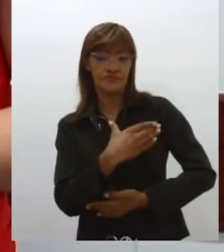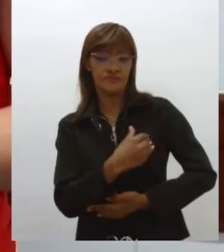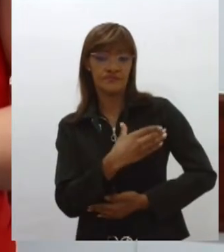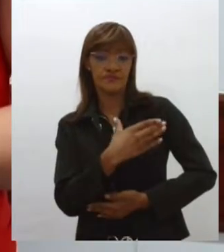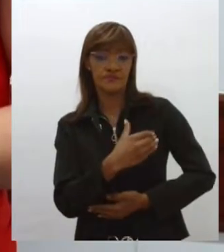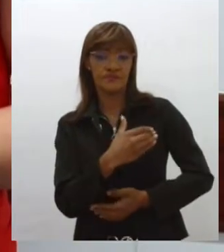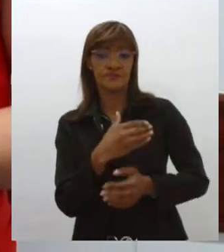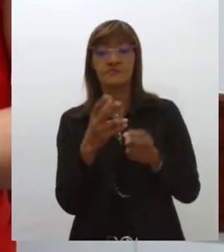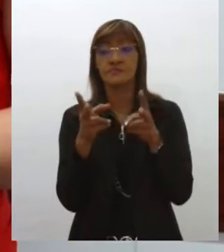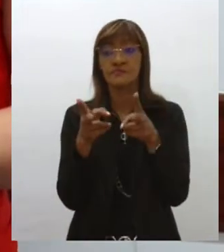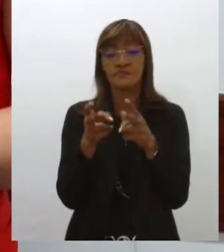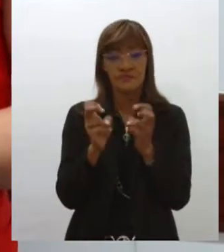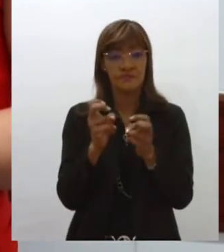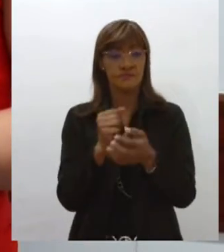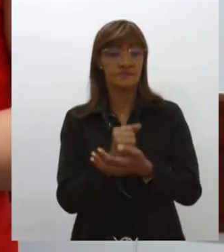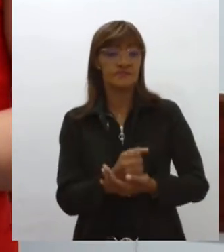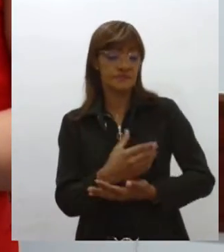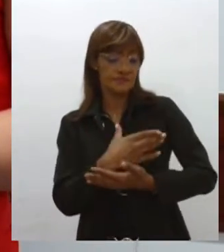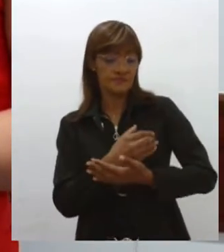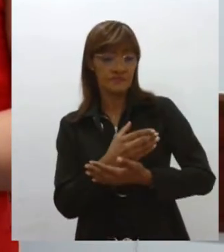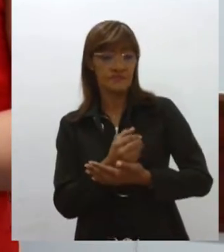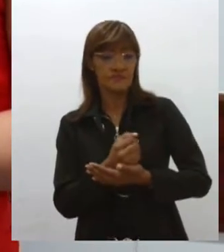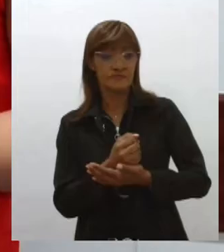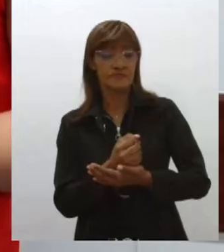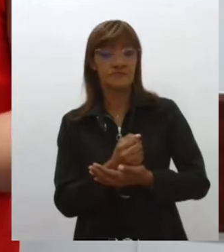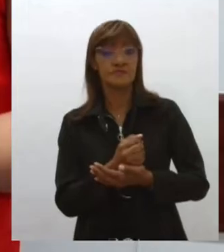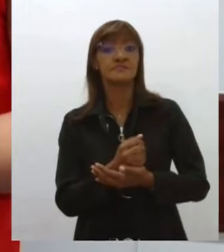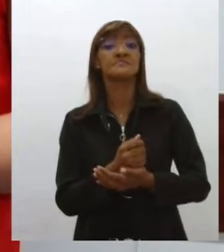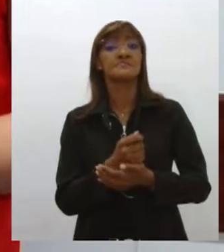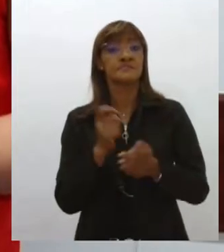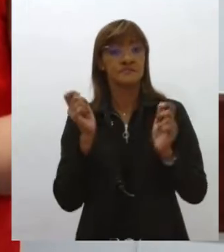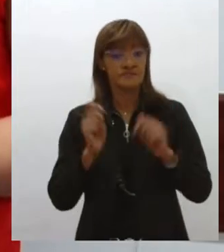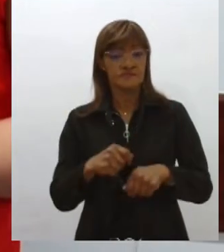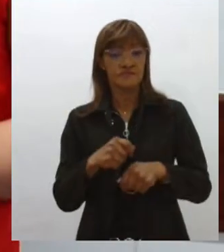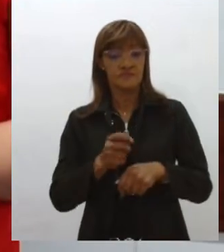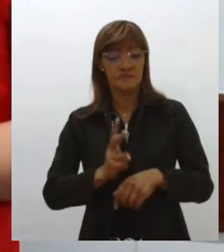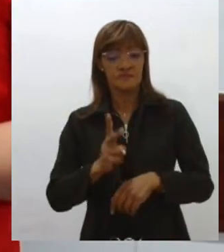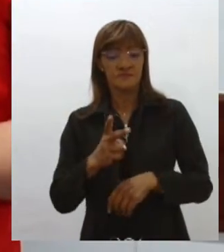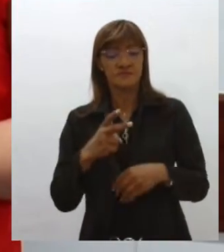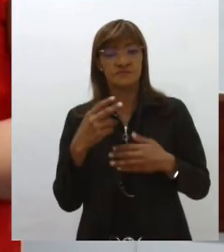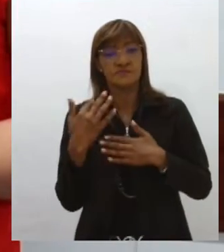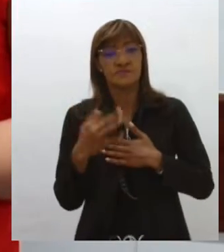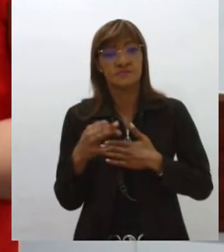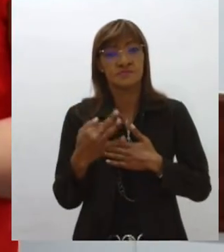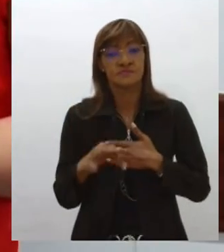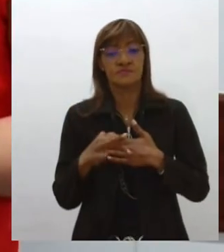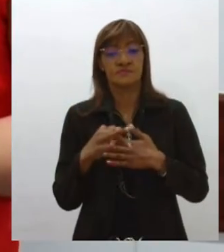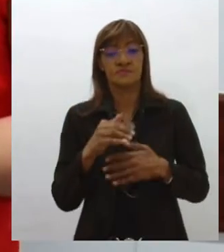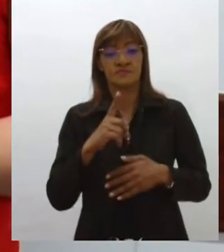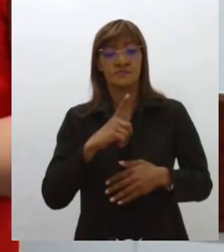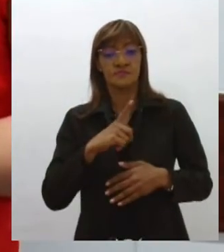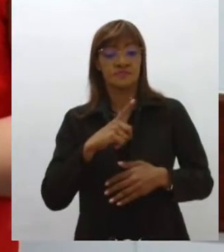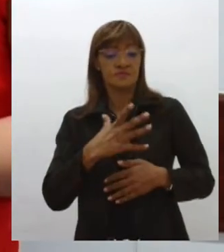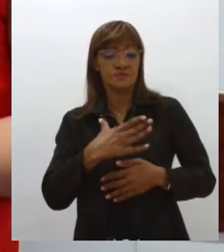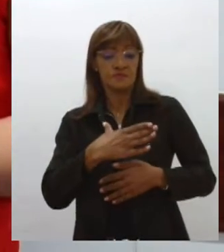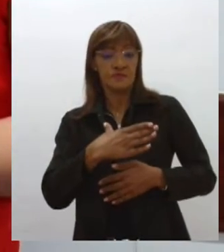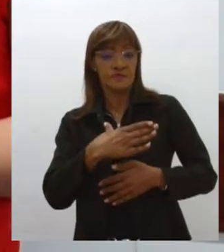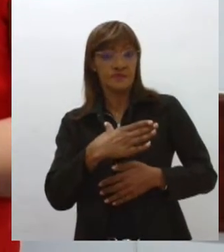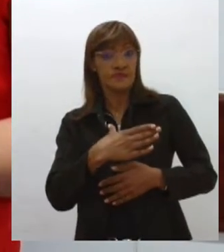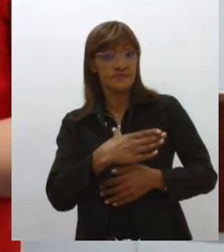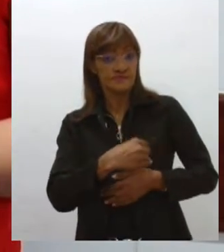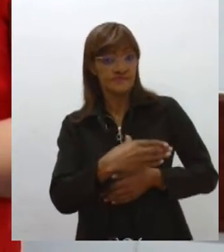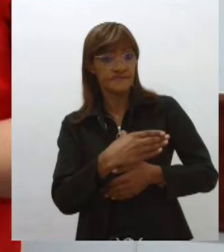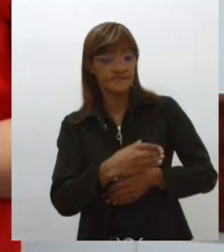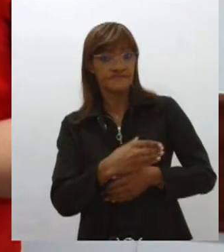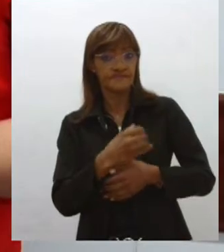mesmo amamentando o bebê, ela consegue ainda, o peito ainda incomoda, continua cheio, né? Ela ligar para a